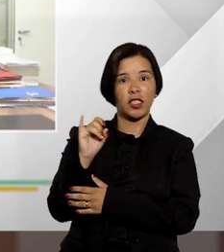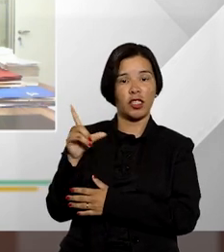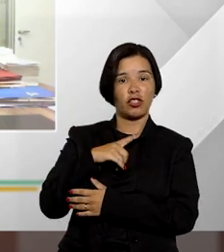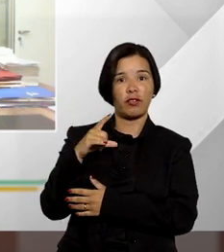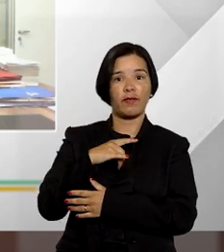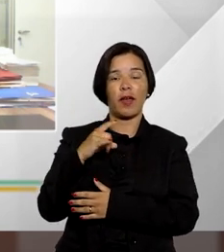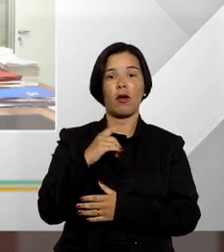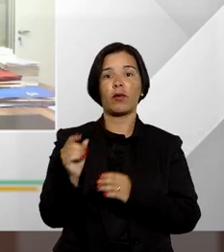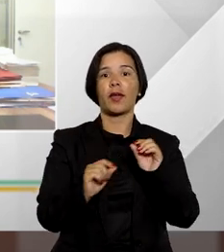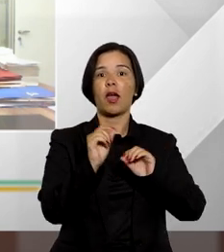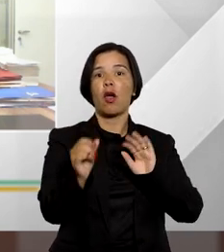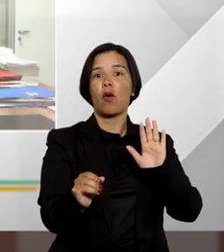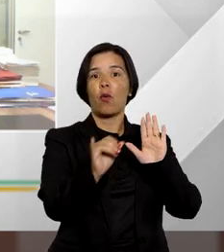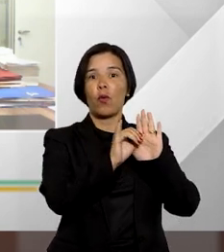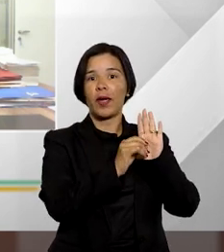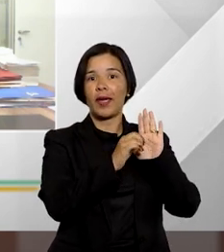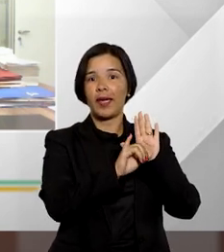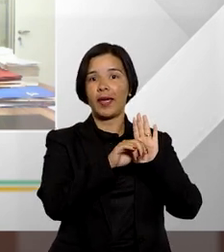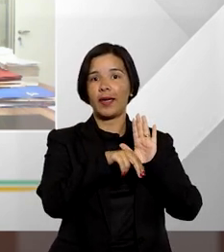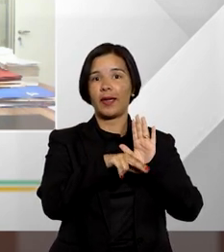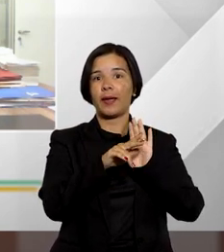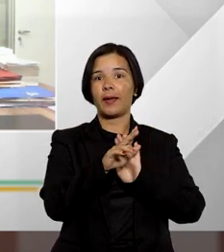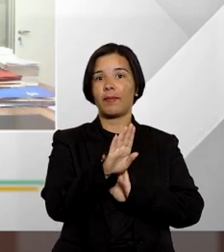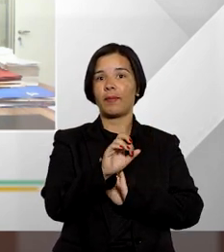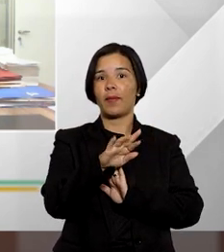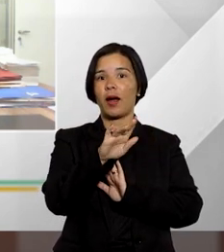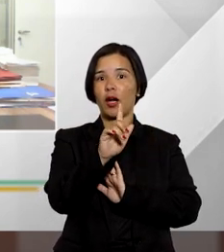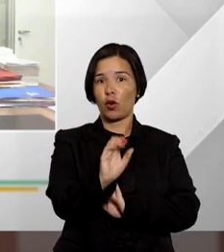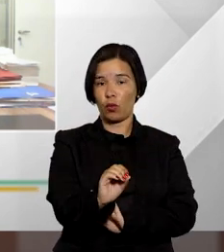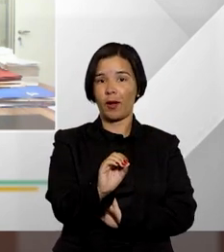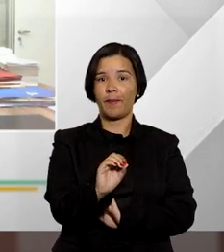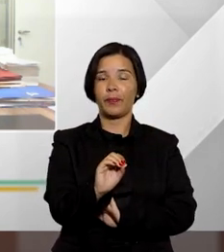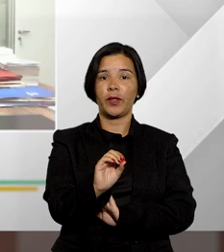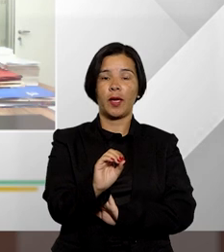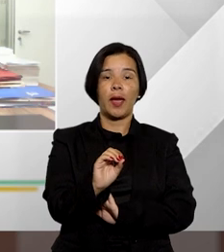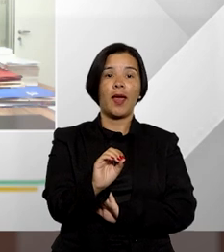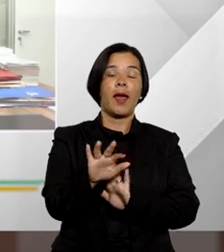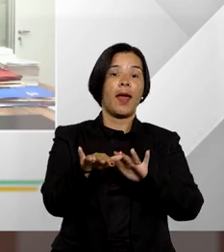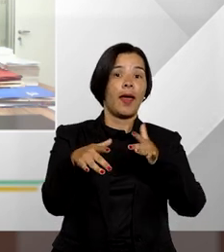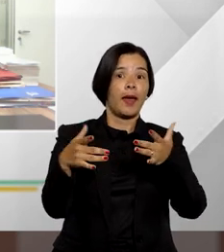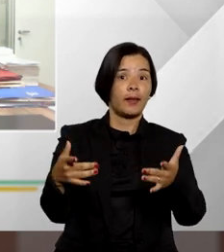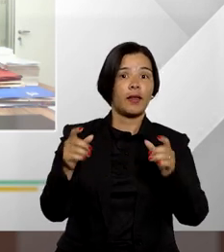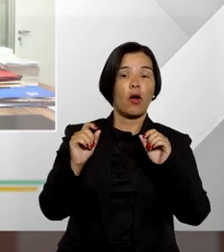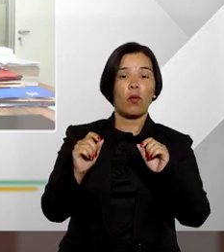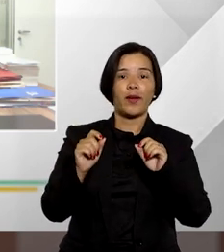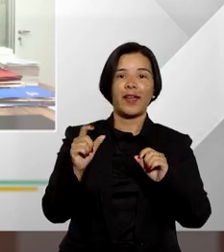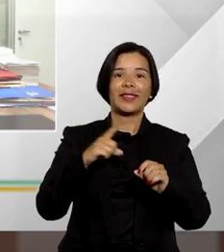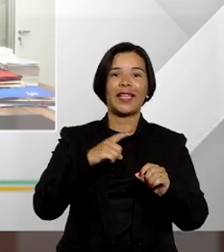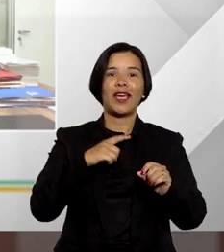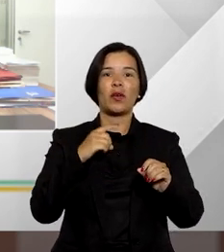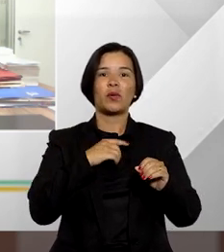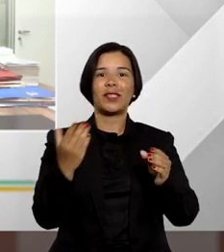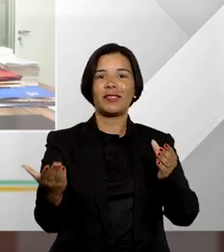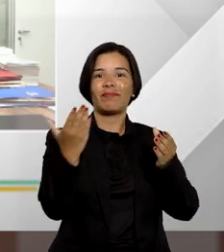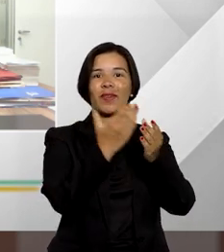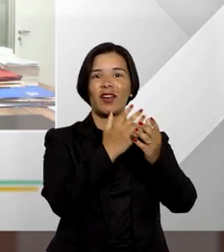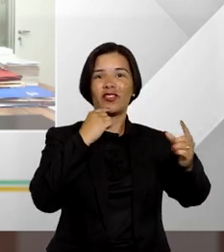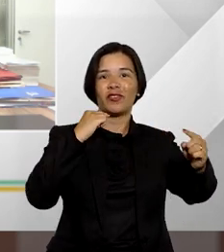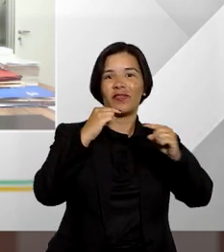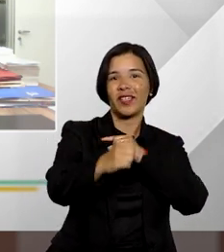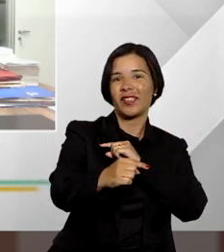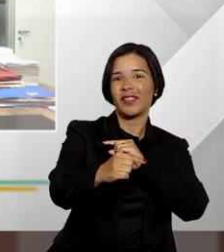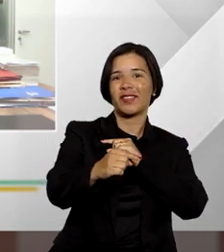declaração Bom essa pergunta é muito interessante porque na pergunta anterior nós estávamos falando de embargos de divergência embargos de divergência